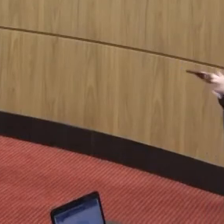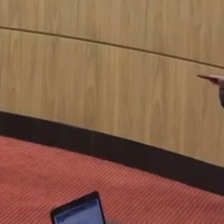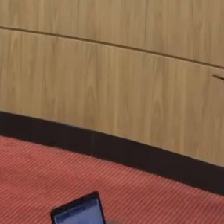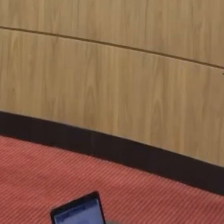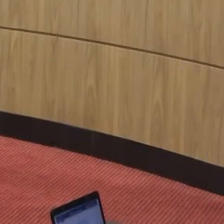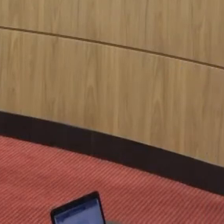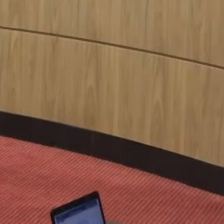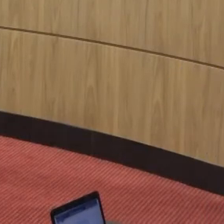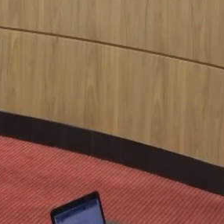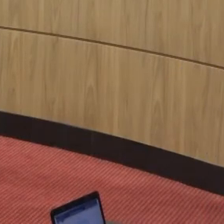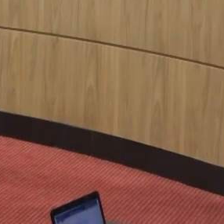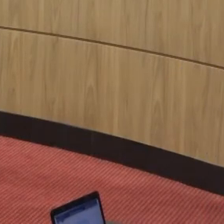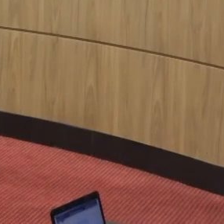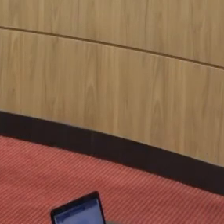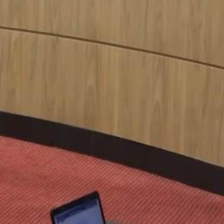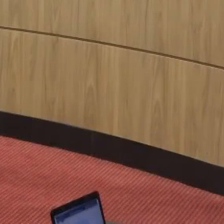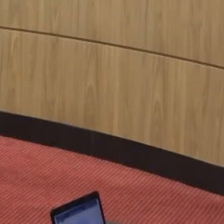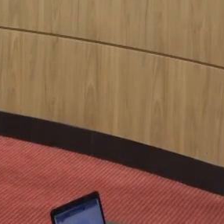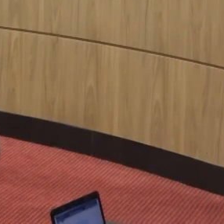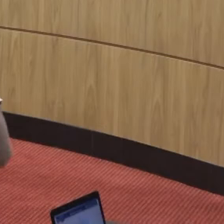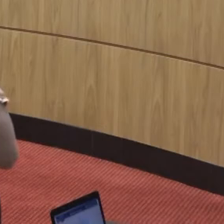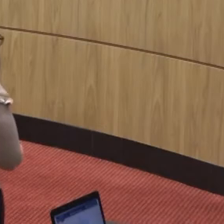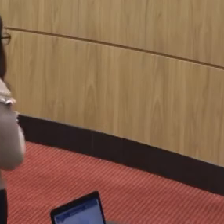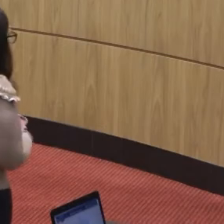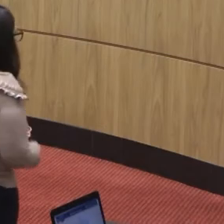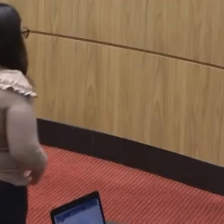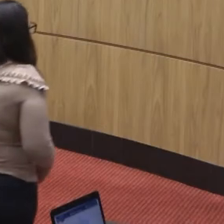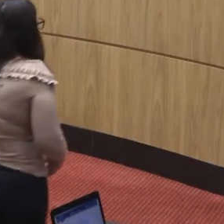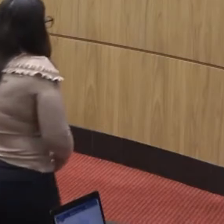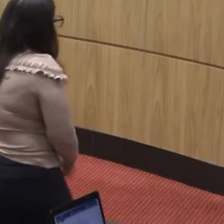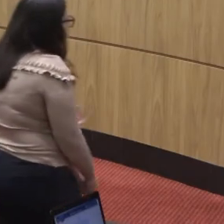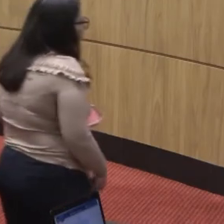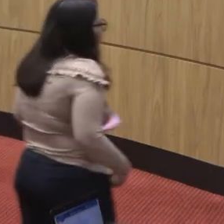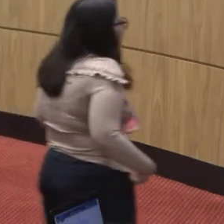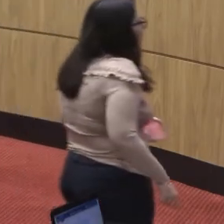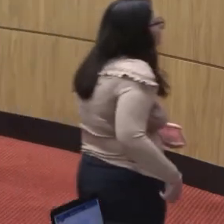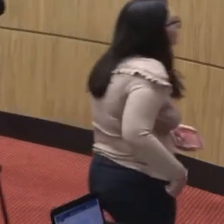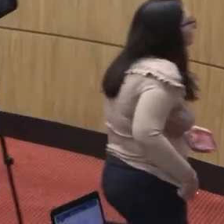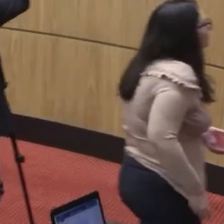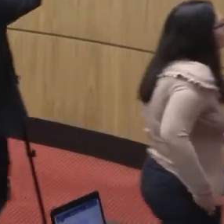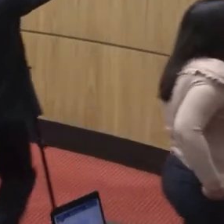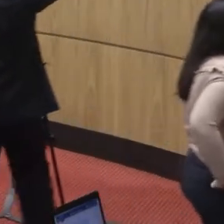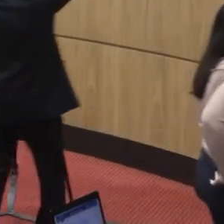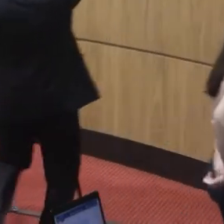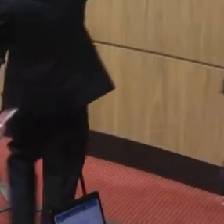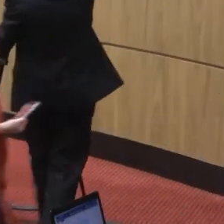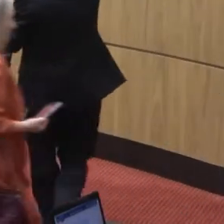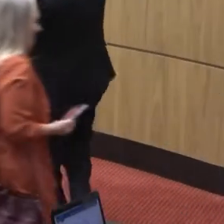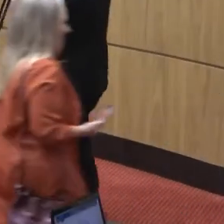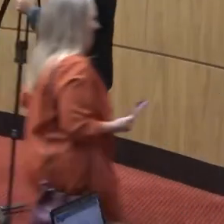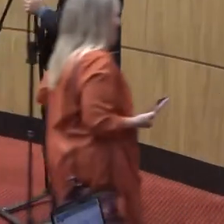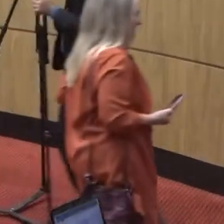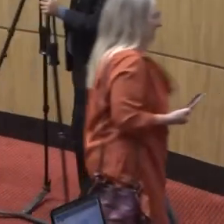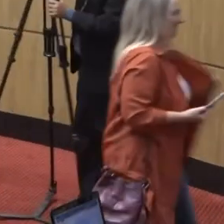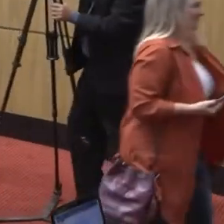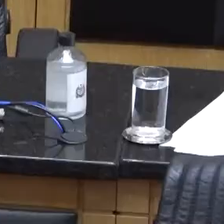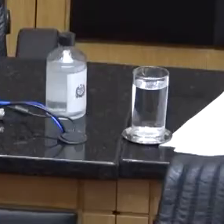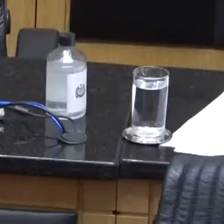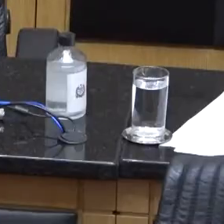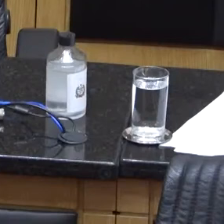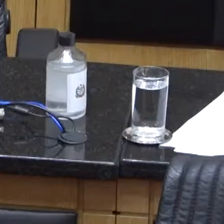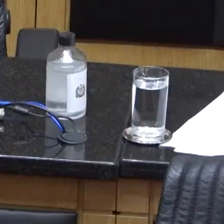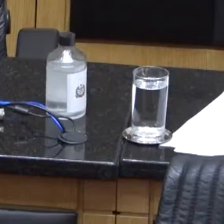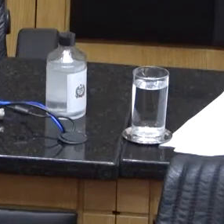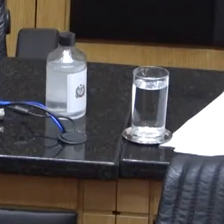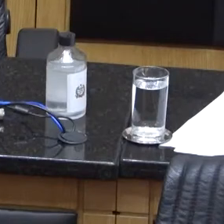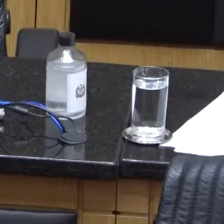Obrigado, presidente, deputado Márcio Machado, e proponente do momento. Obrigado, presidente,